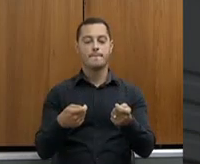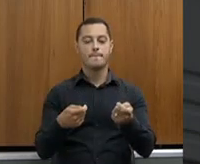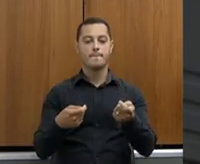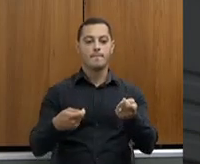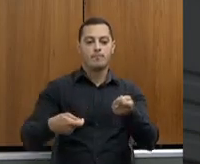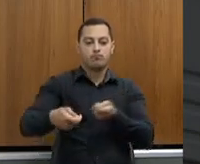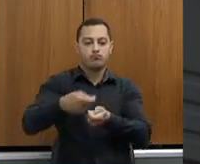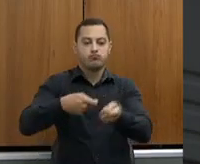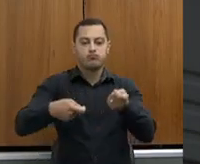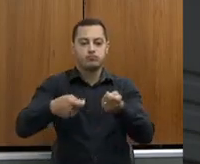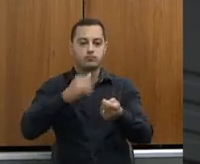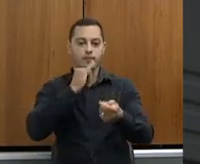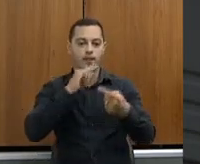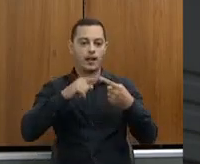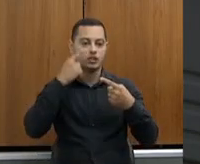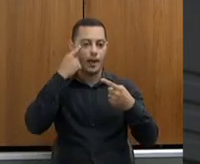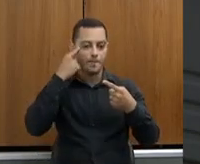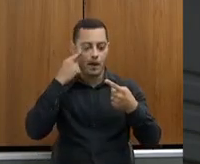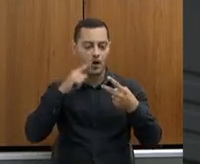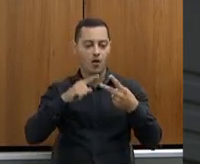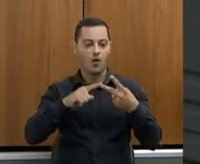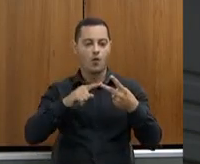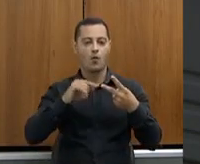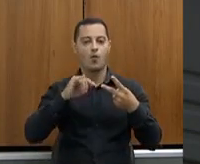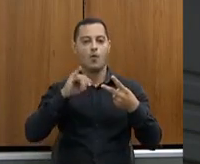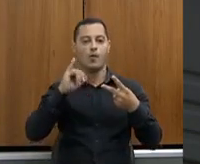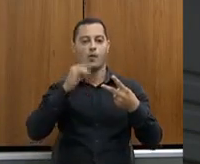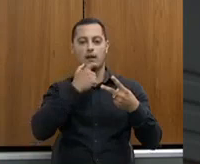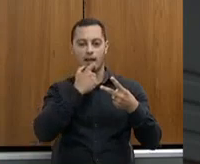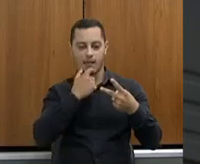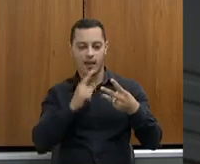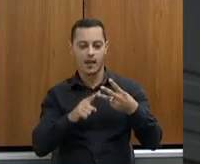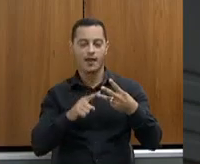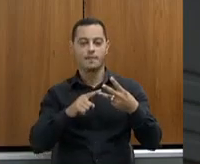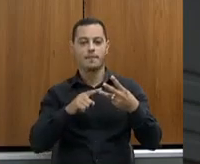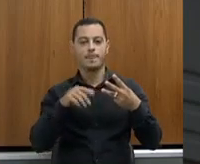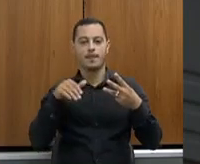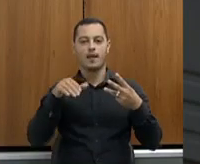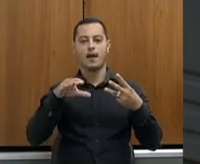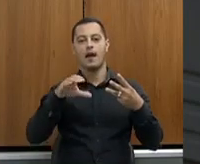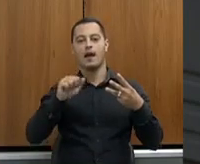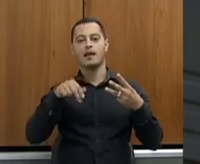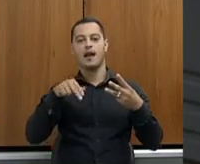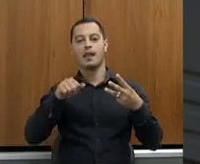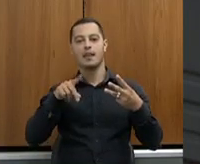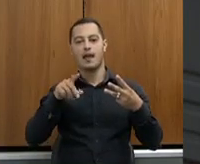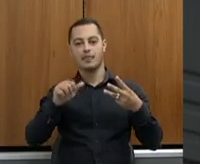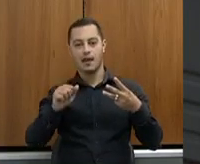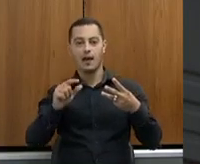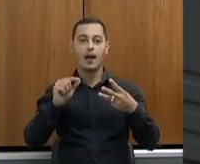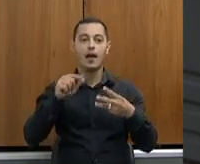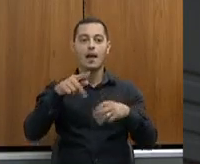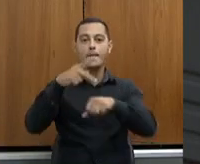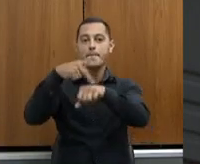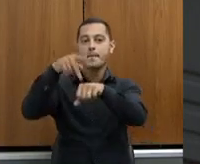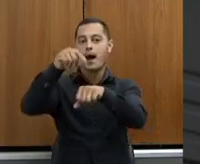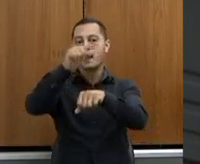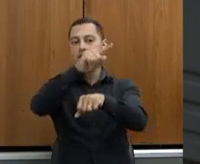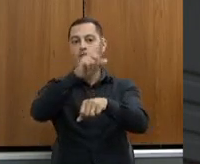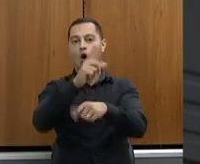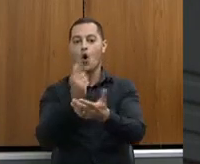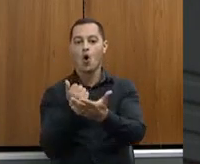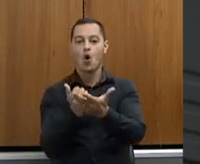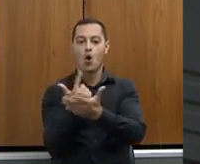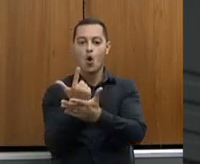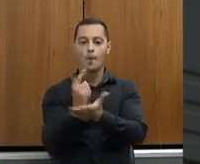Inglaterra, como o Canadá, como os países que não importam carne nossa, porque nós ainda somos área